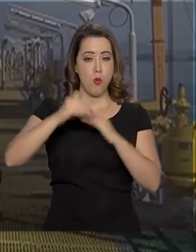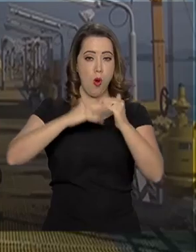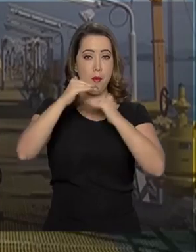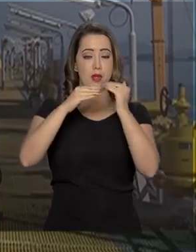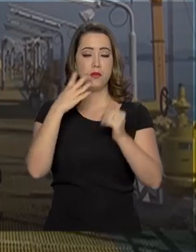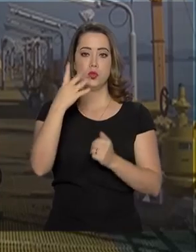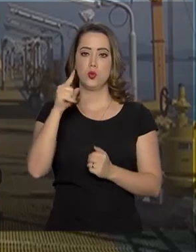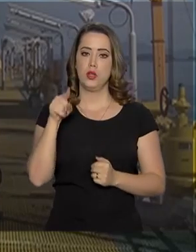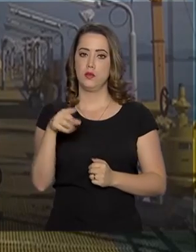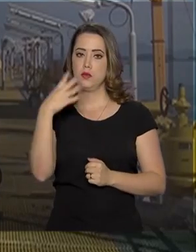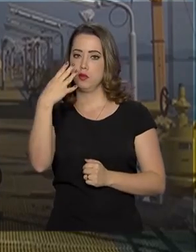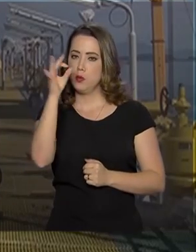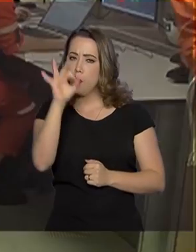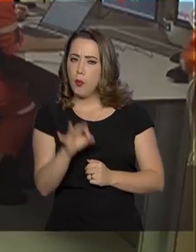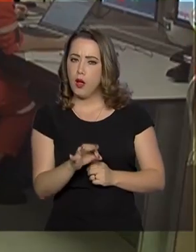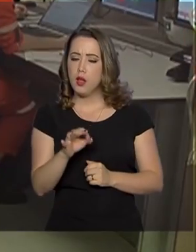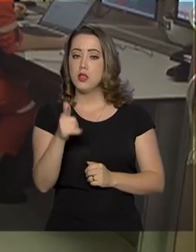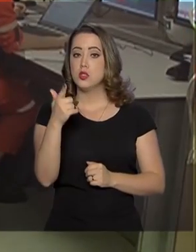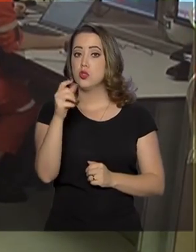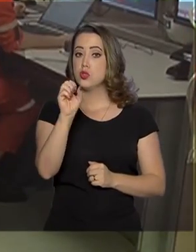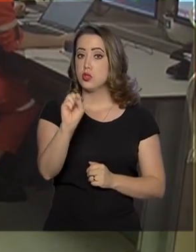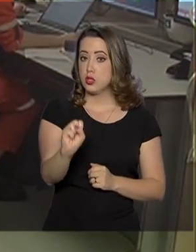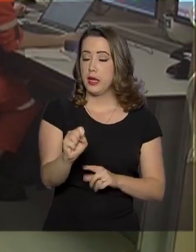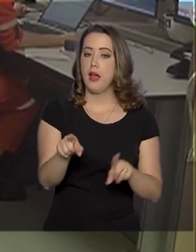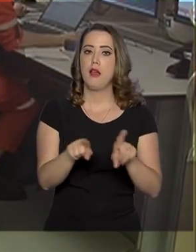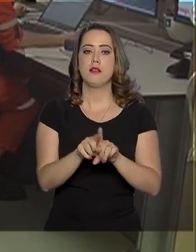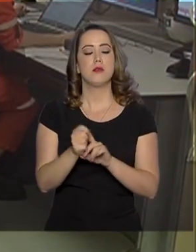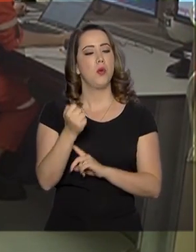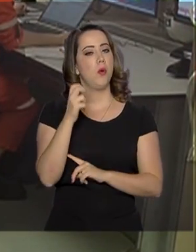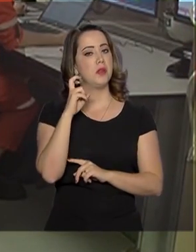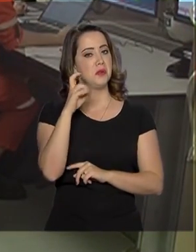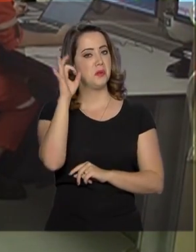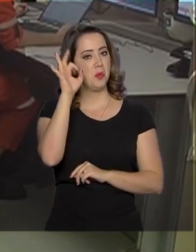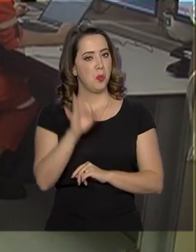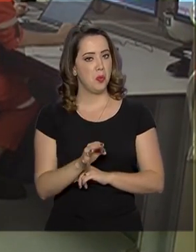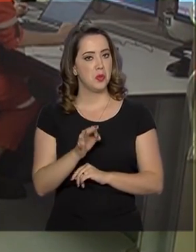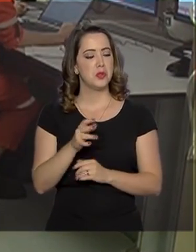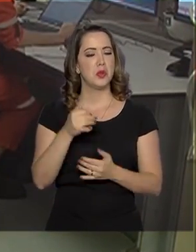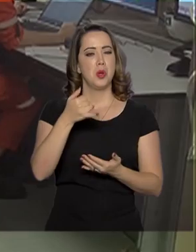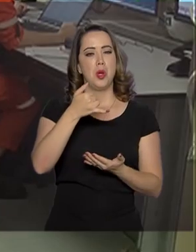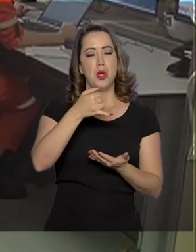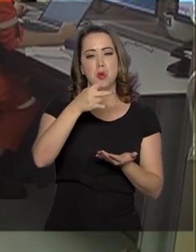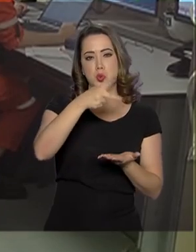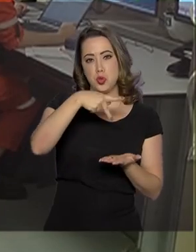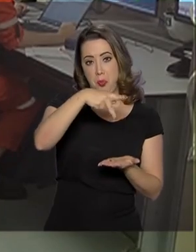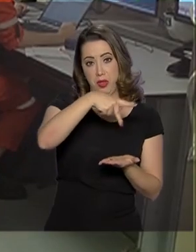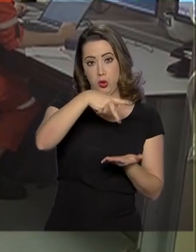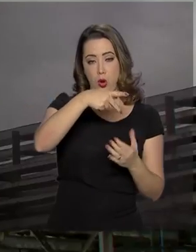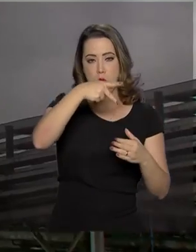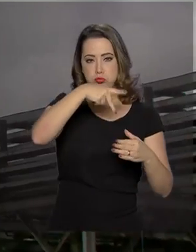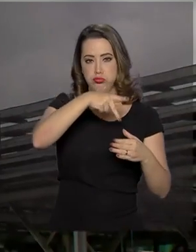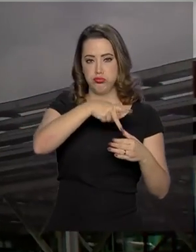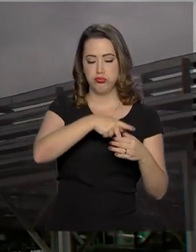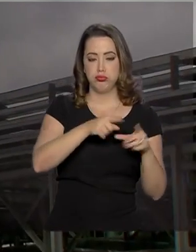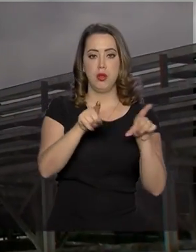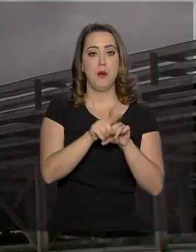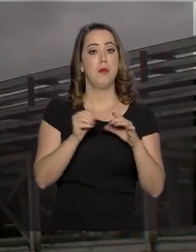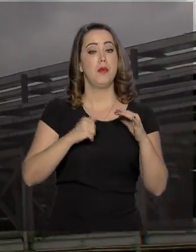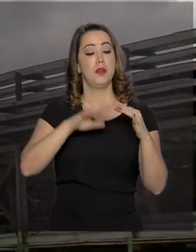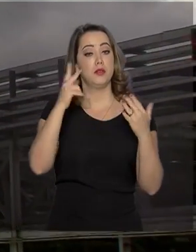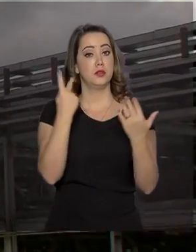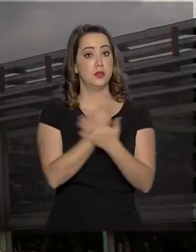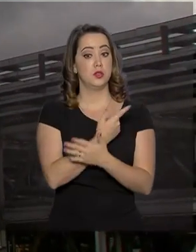de gás natural e quase 5% na de petróleo. A maior área produtora foi a do pré-sal, com mais de